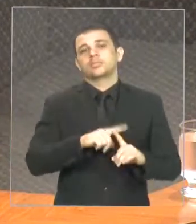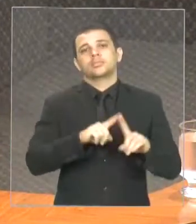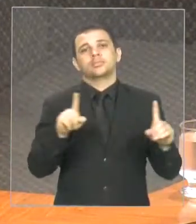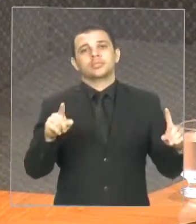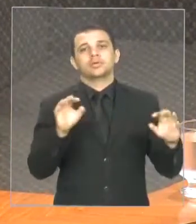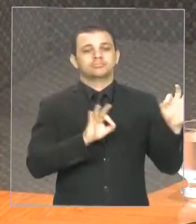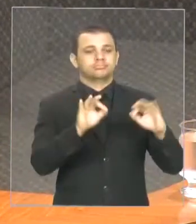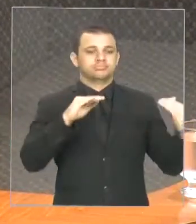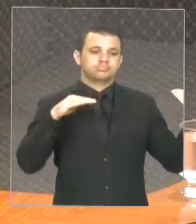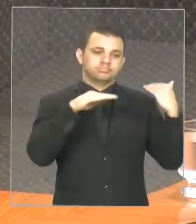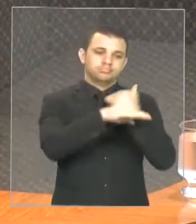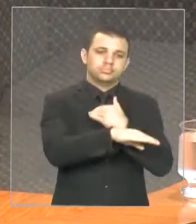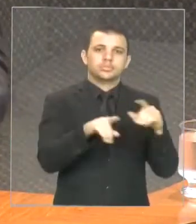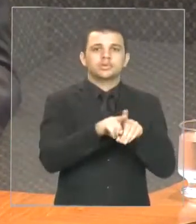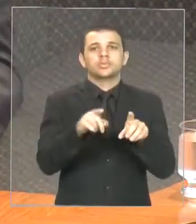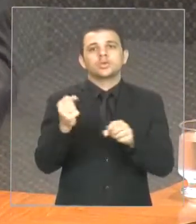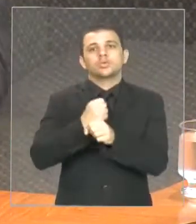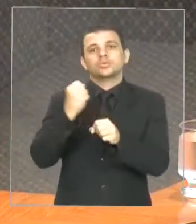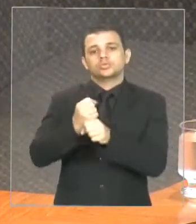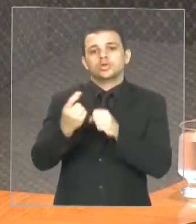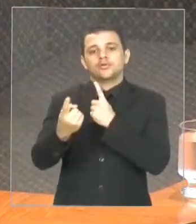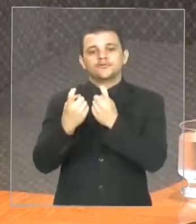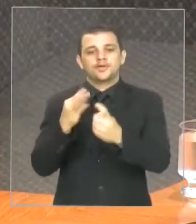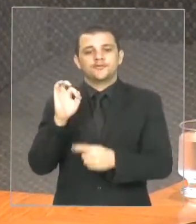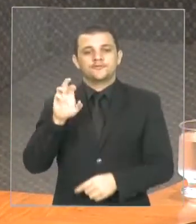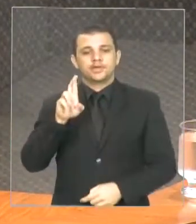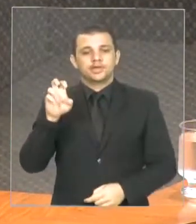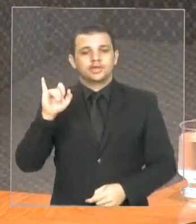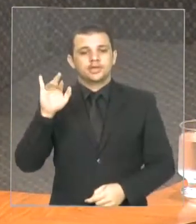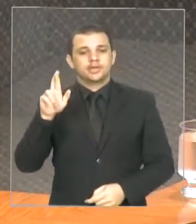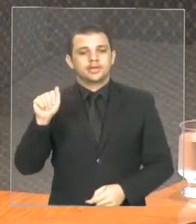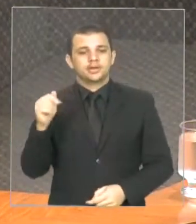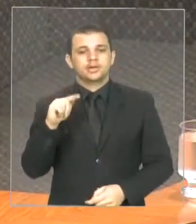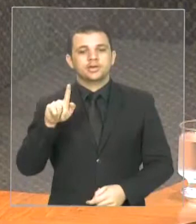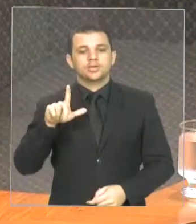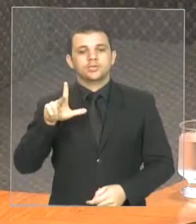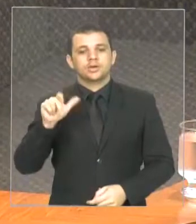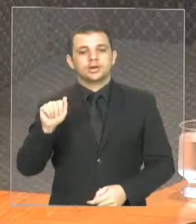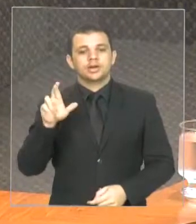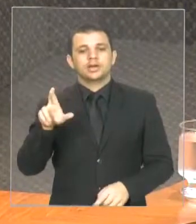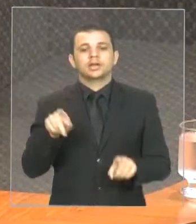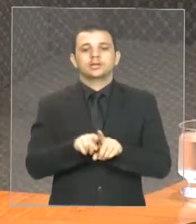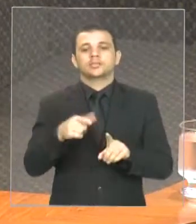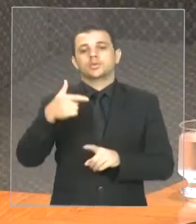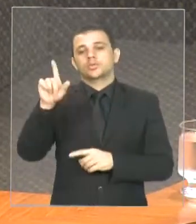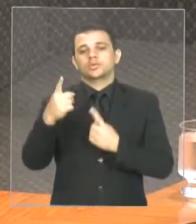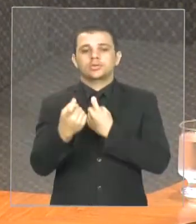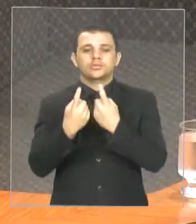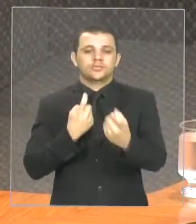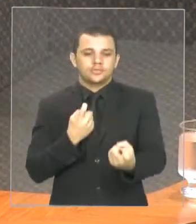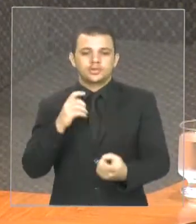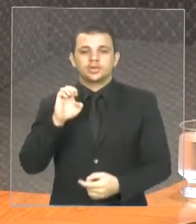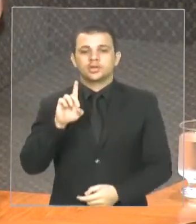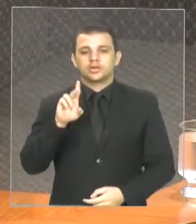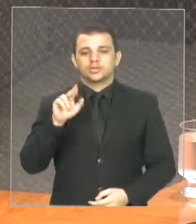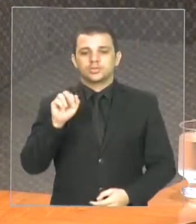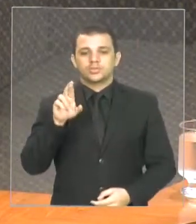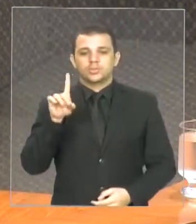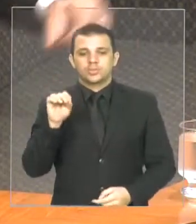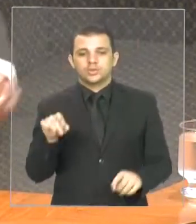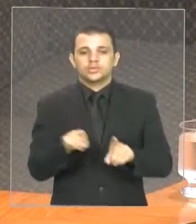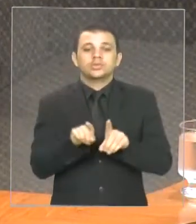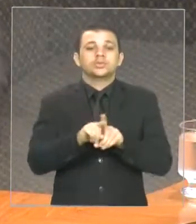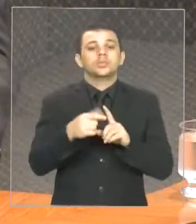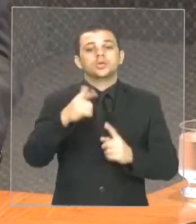Avenida Ferreira Goulart, a construção da Avenida Luiz Eduardo Magalhães, a construção da Avenida Dorico Obaral de Matos, ligando a Ferreira Goulart